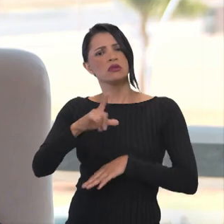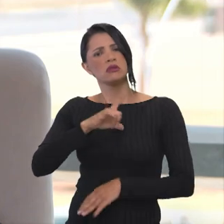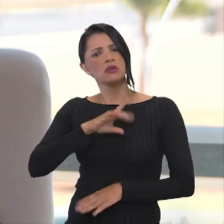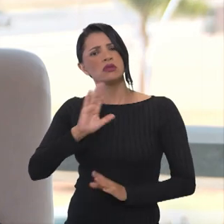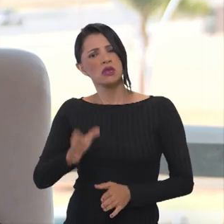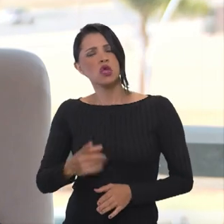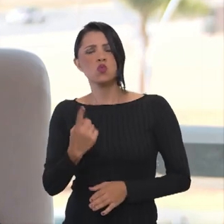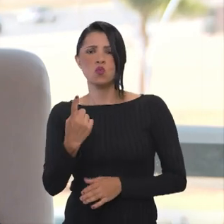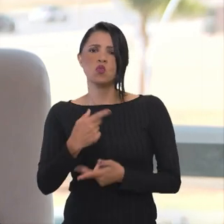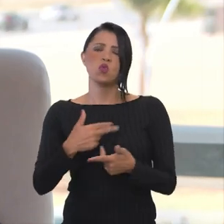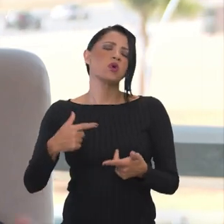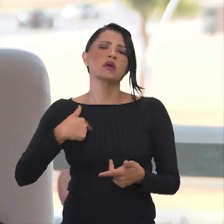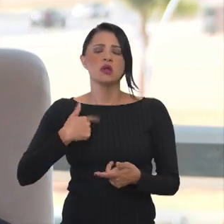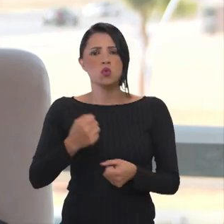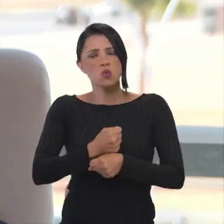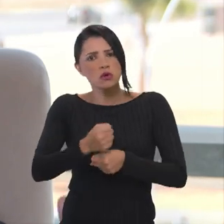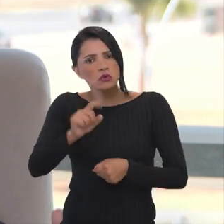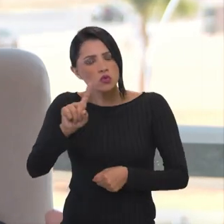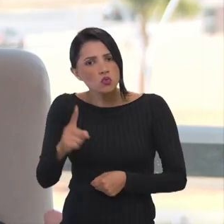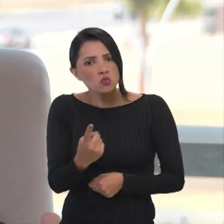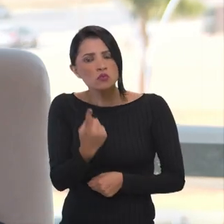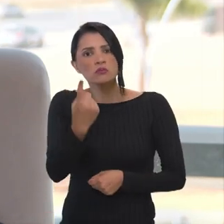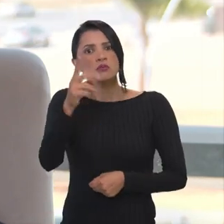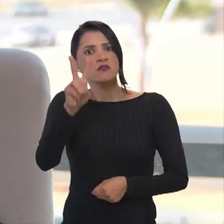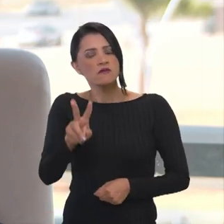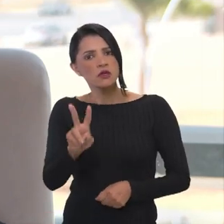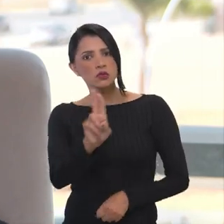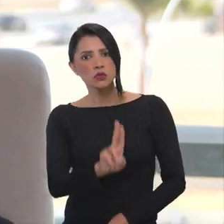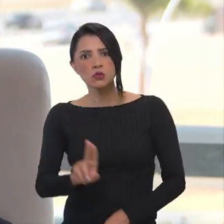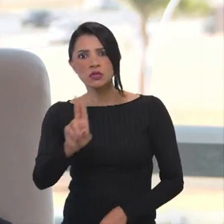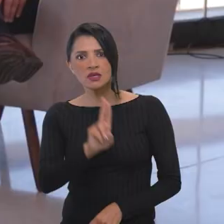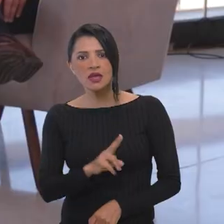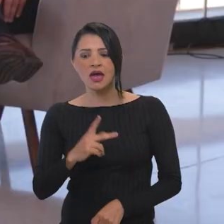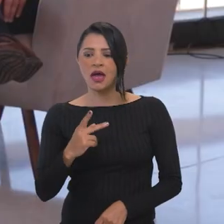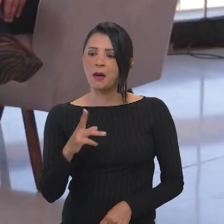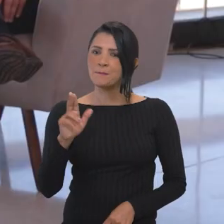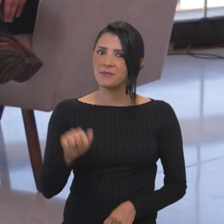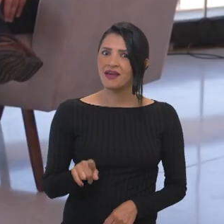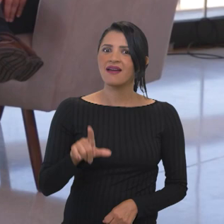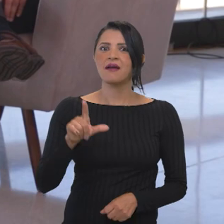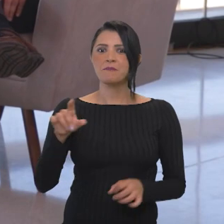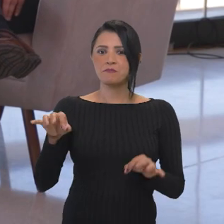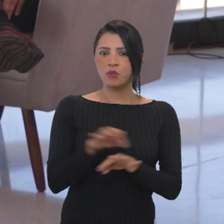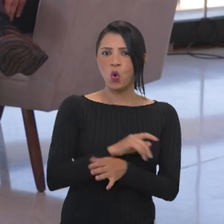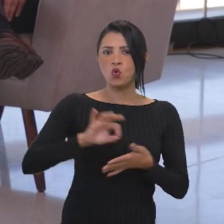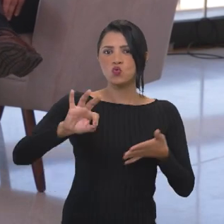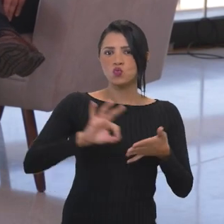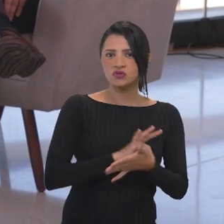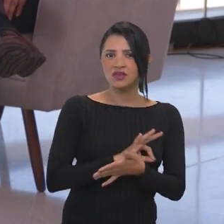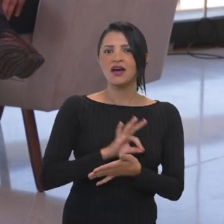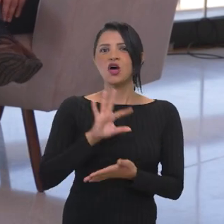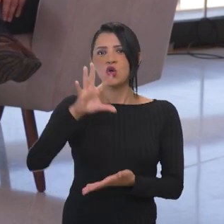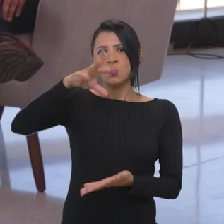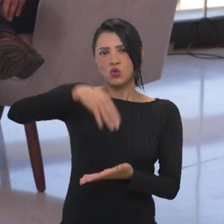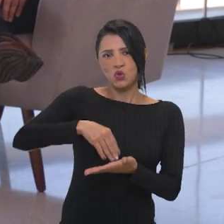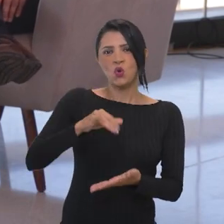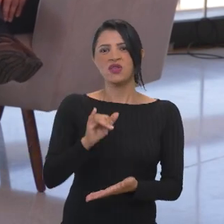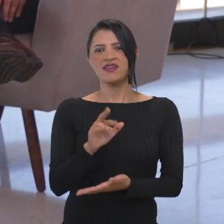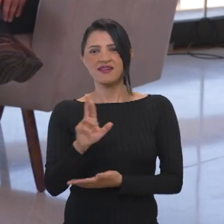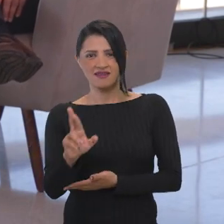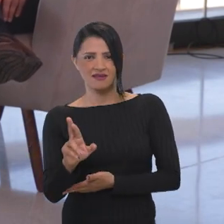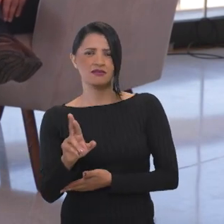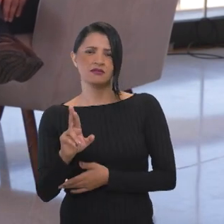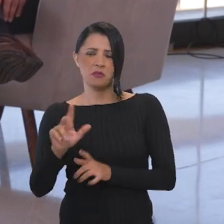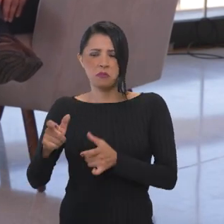coisa que eu, esse ano, usei pela primeira vez a pré-preenchida do imposto de renda, por exemplo. declaração do imposto de renda. Claro que é